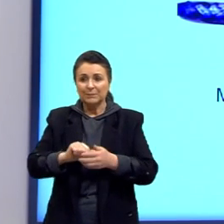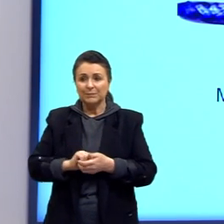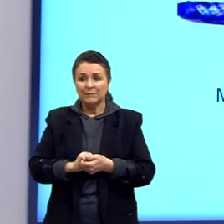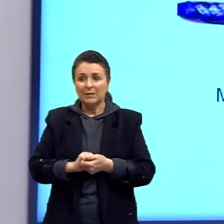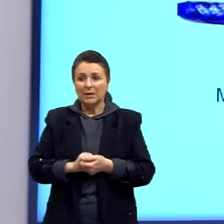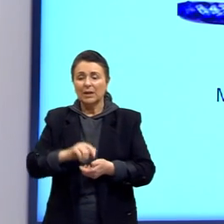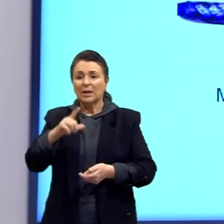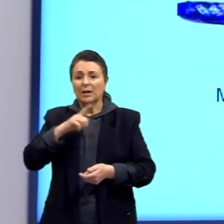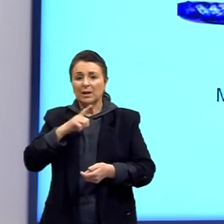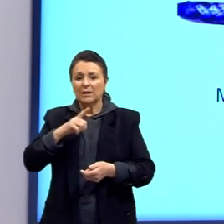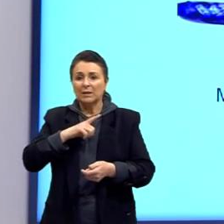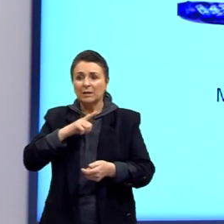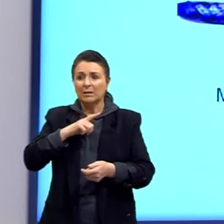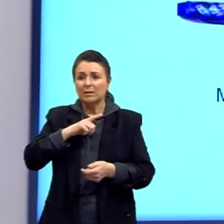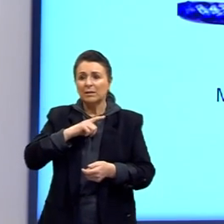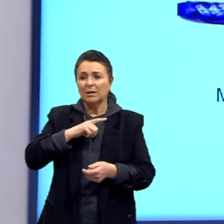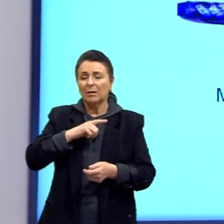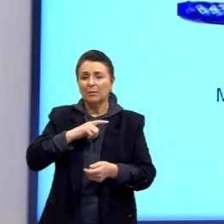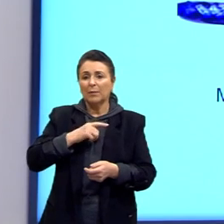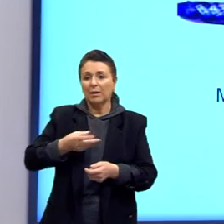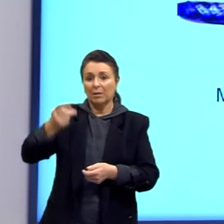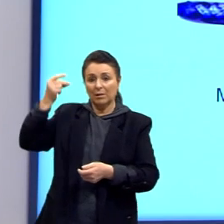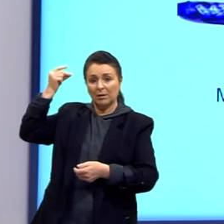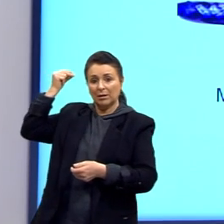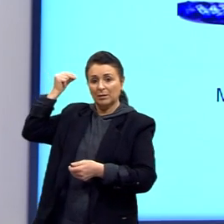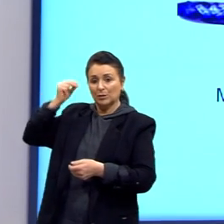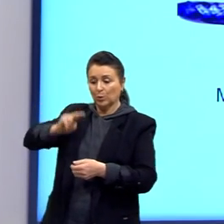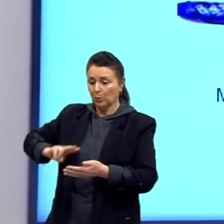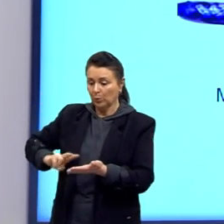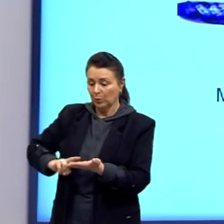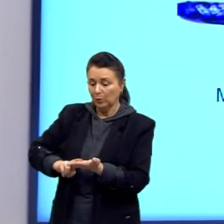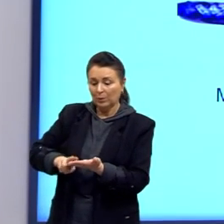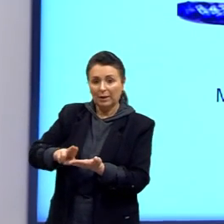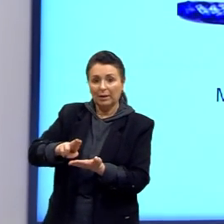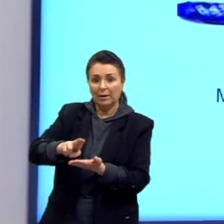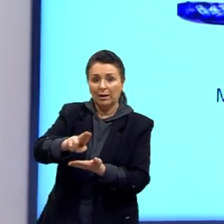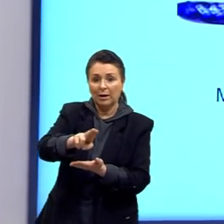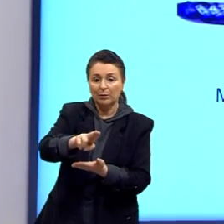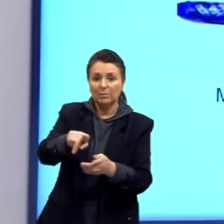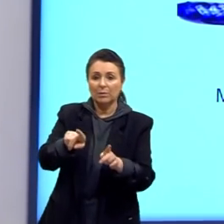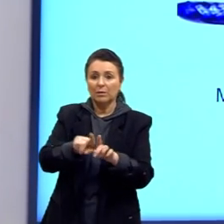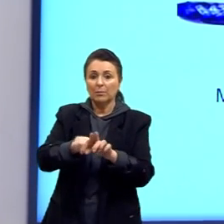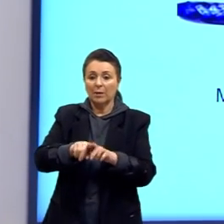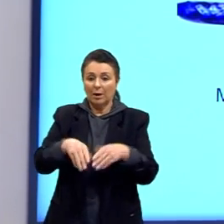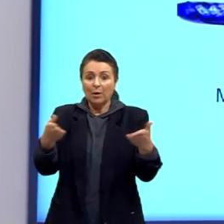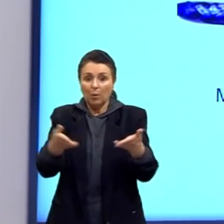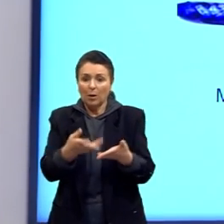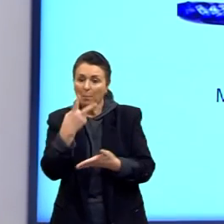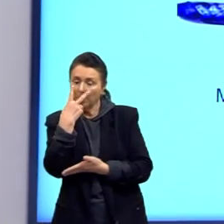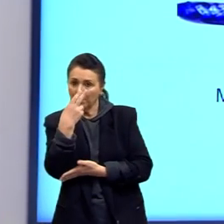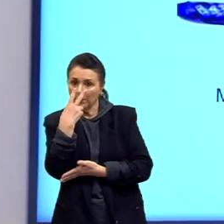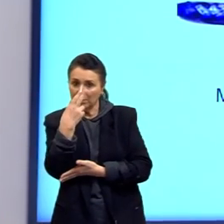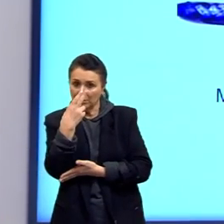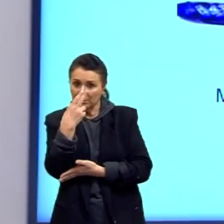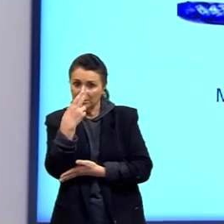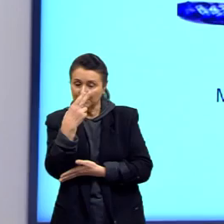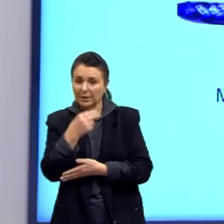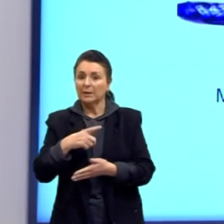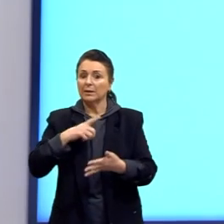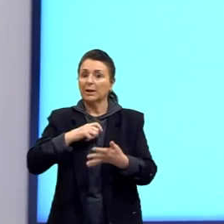Nós temos o mosasauro, que é o ancestral dos lagartos, e o lagarto atual, do gene carlia.